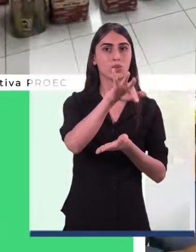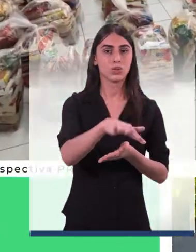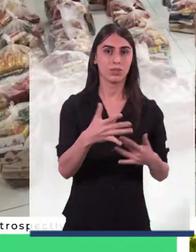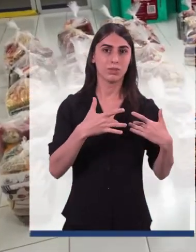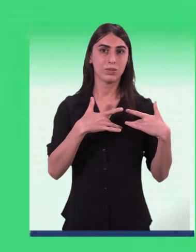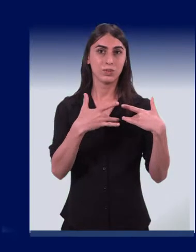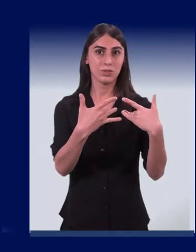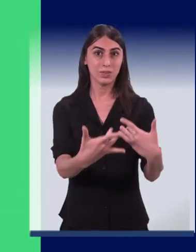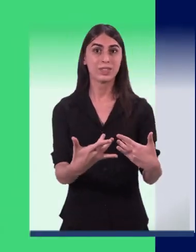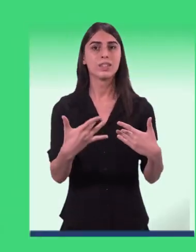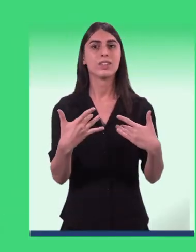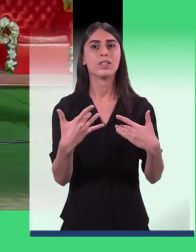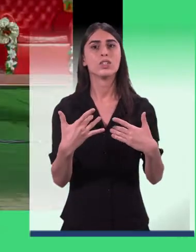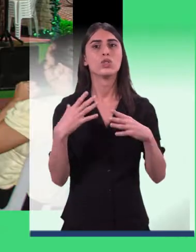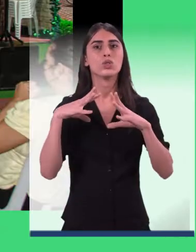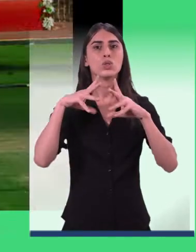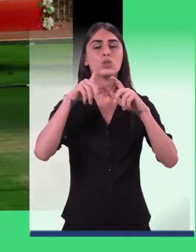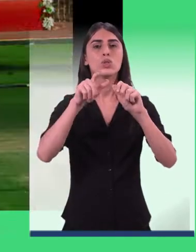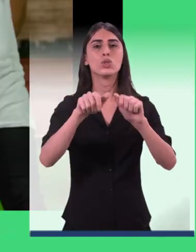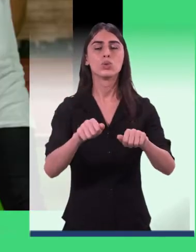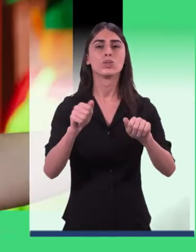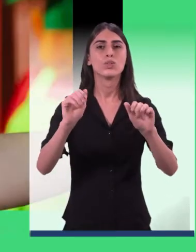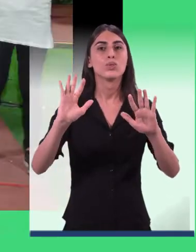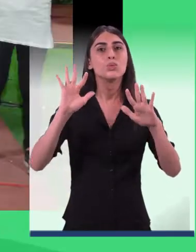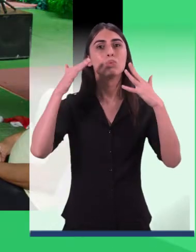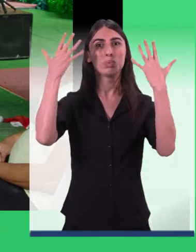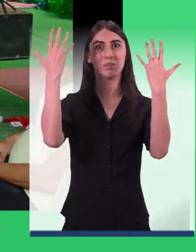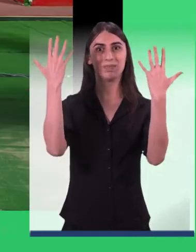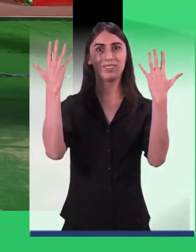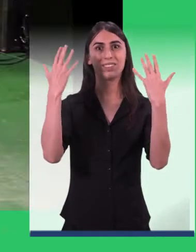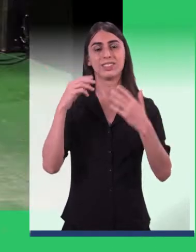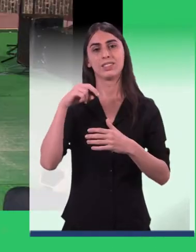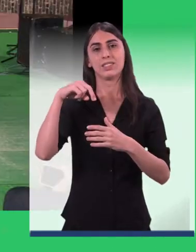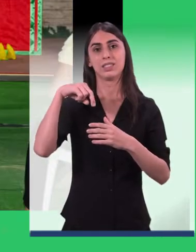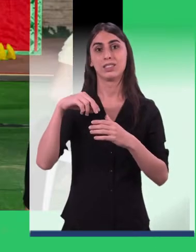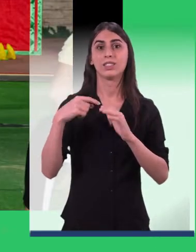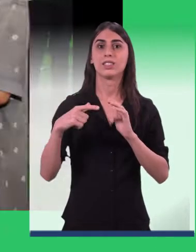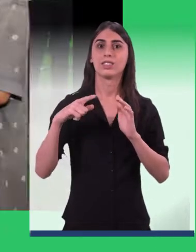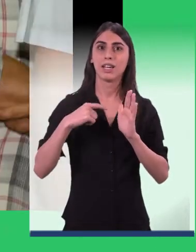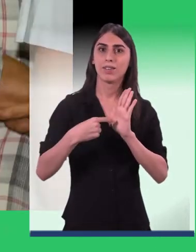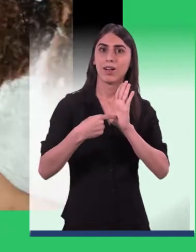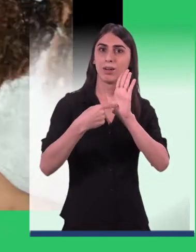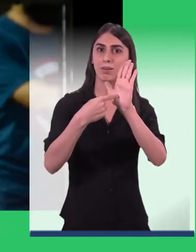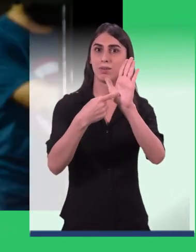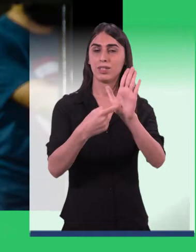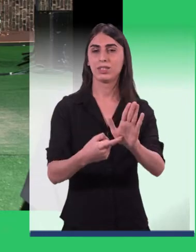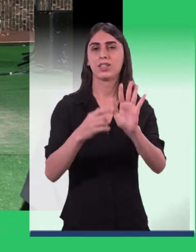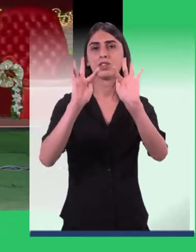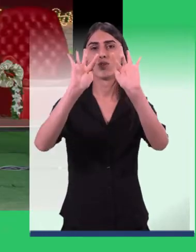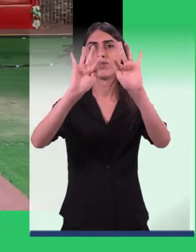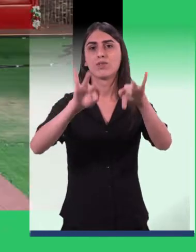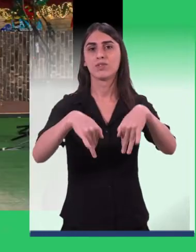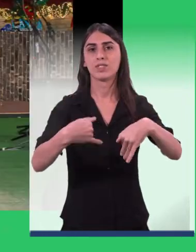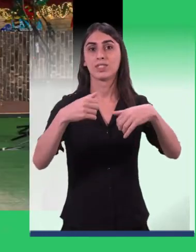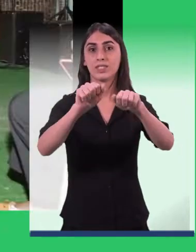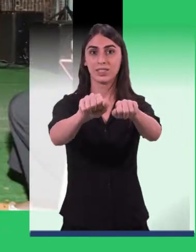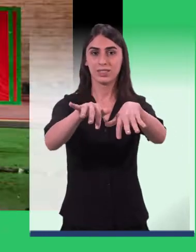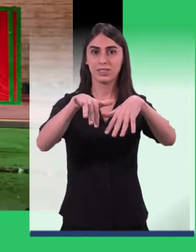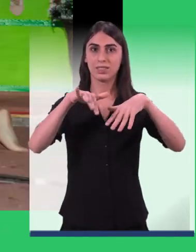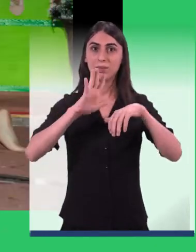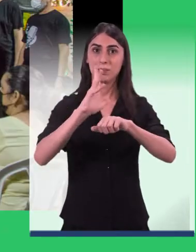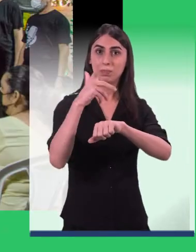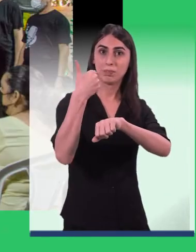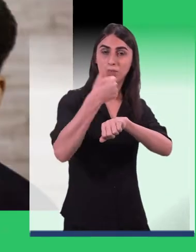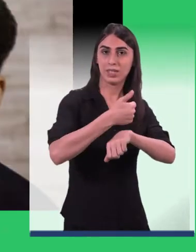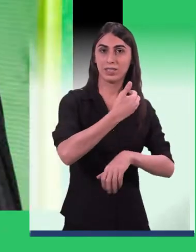de caridade. E, para comemorar todas as nossas conquistas, o NAC promoveu um lindo recital de fim de ano em praça pública.